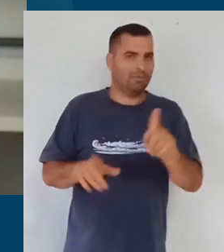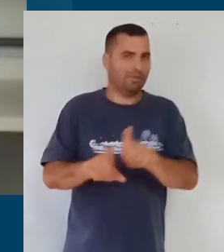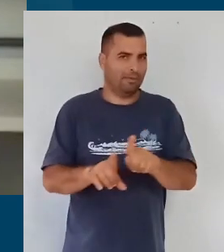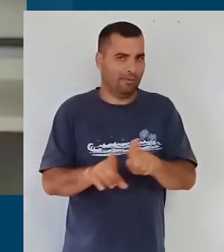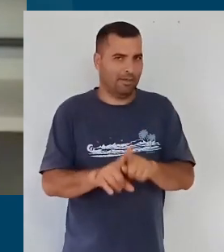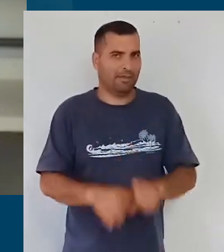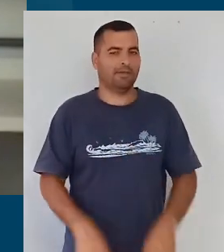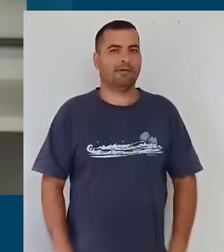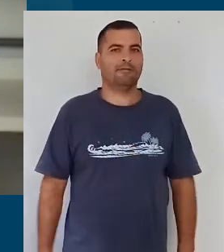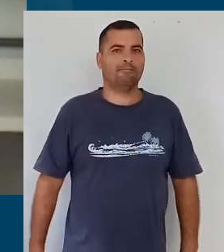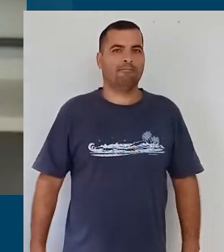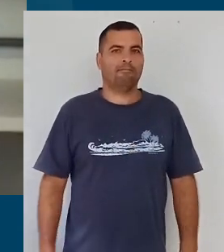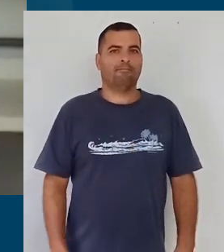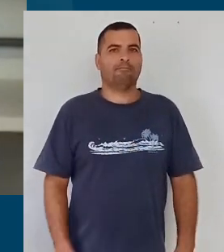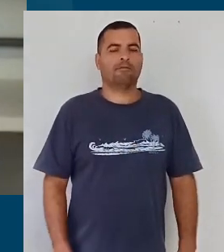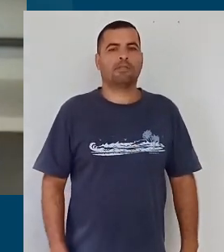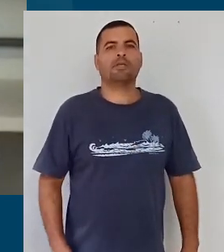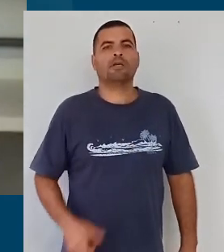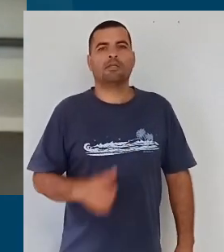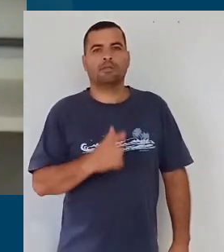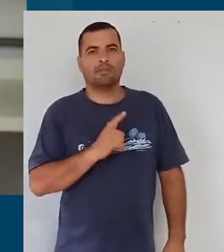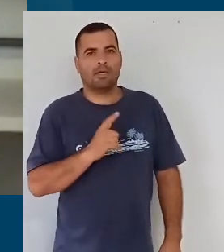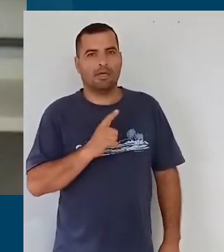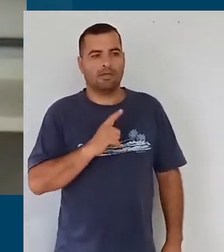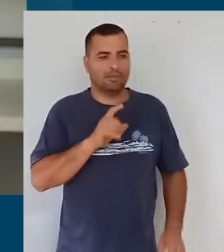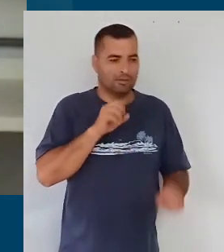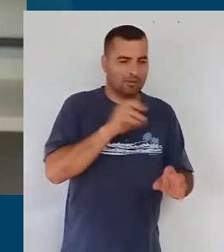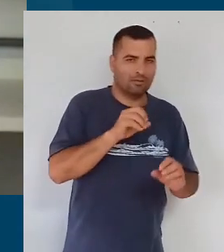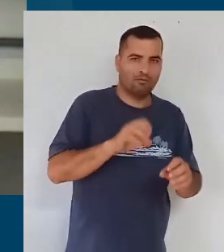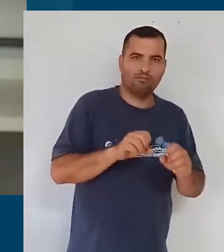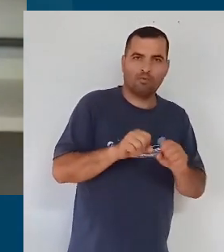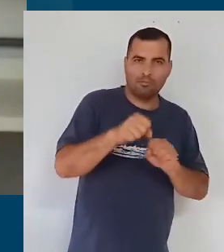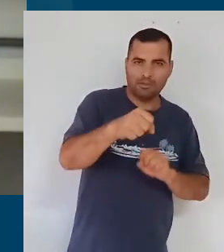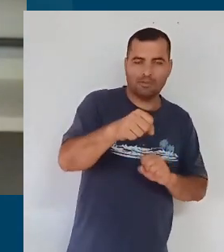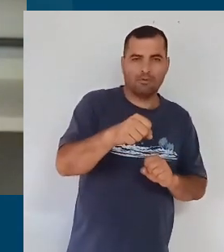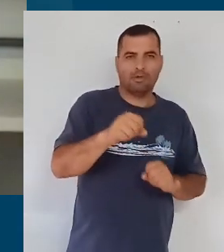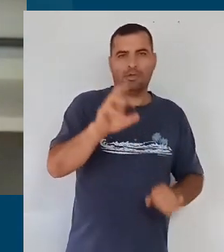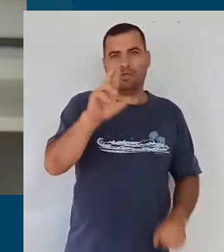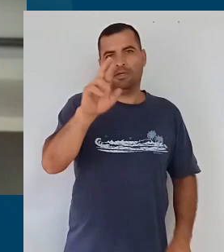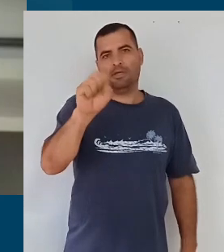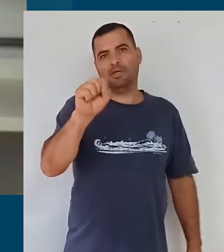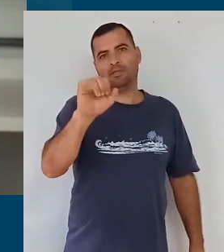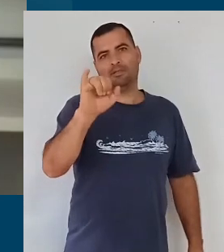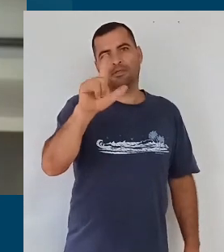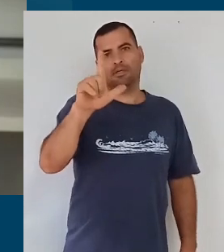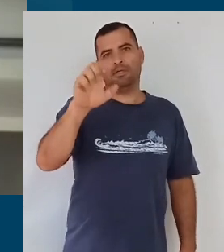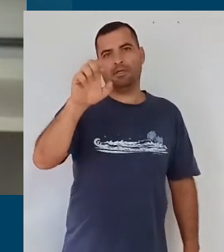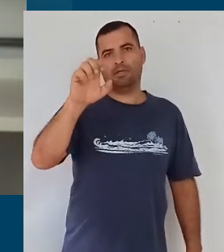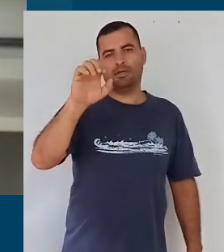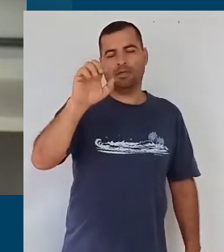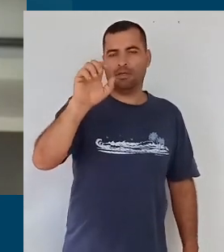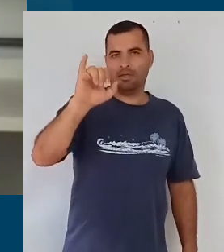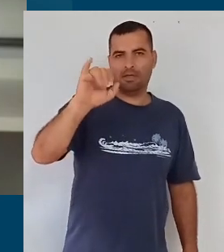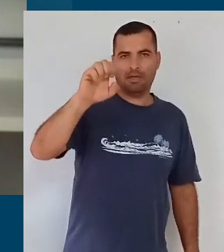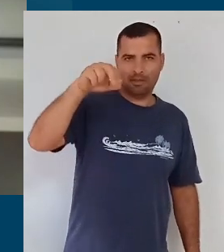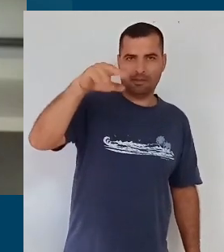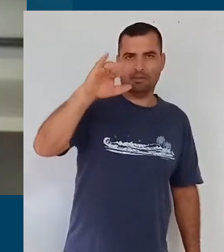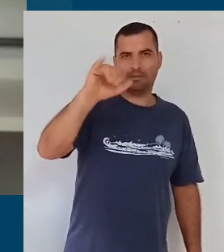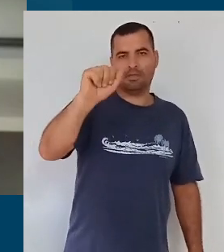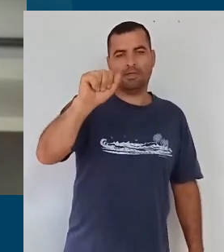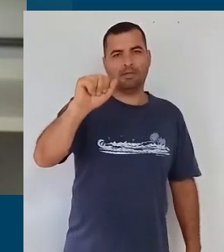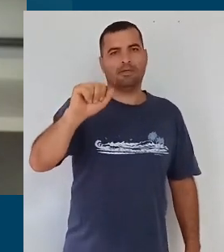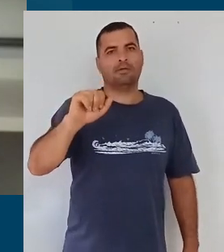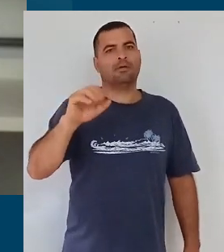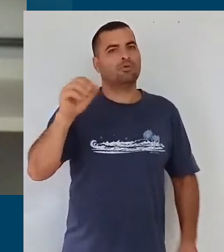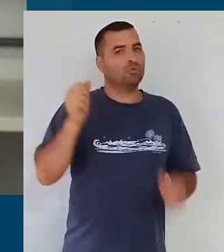também, teve também as seis sessões formativas relacionadas à resiliência com a professora Senise, aquela primeira